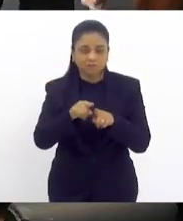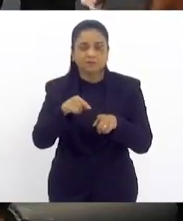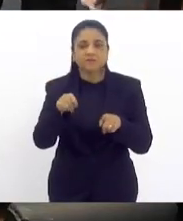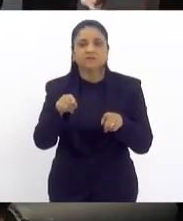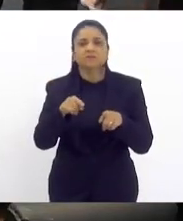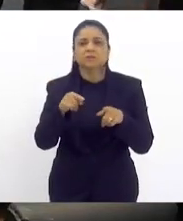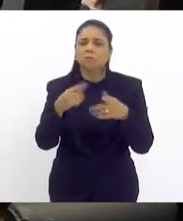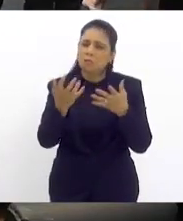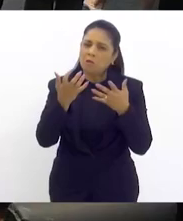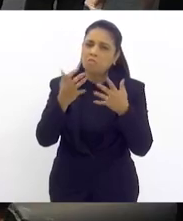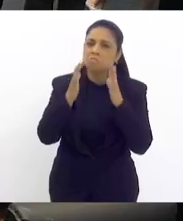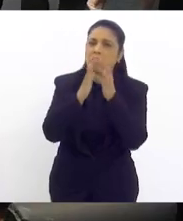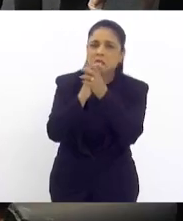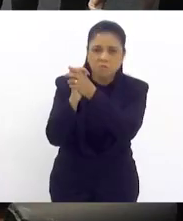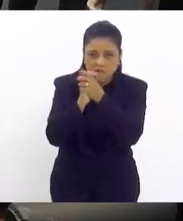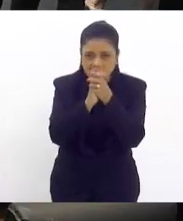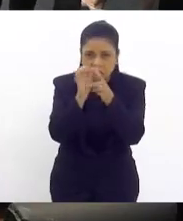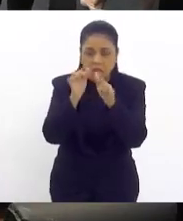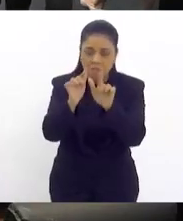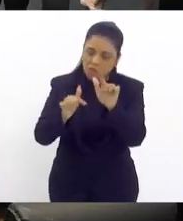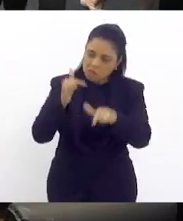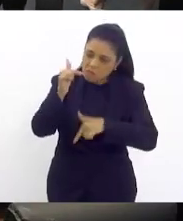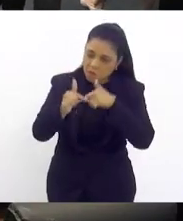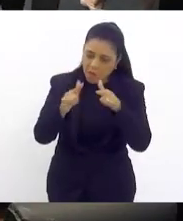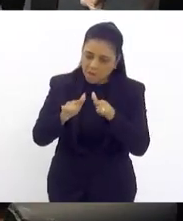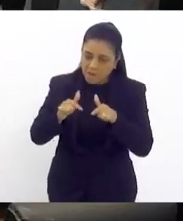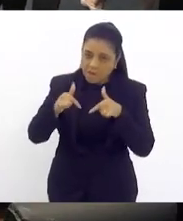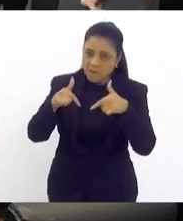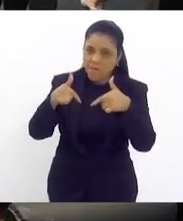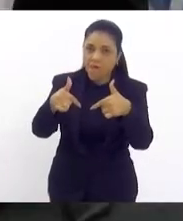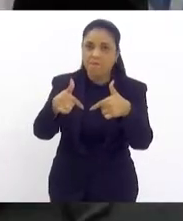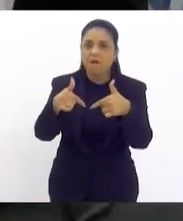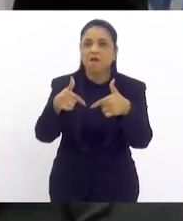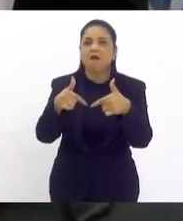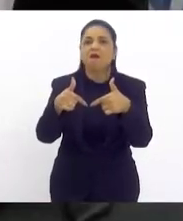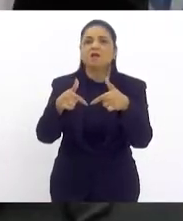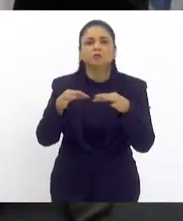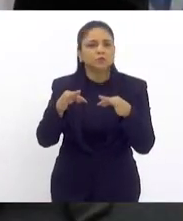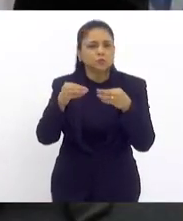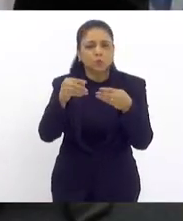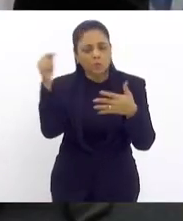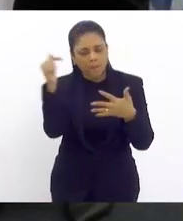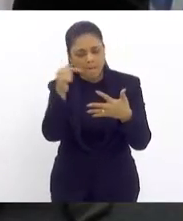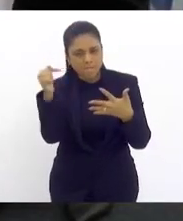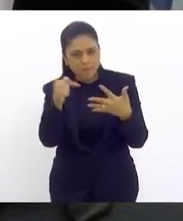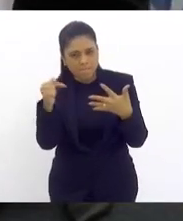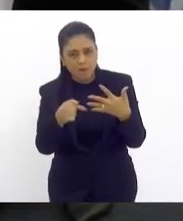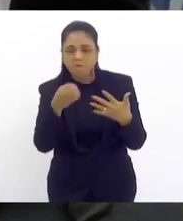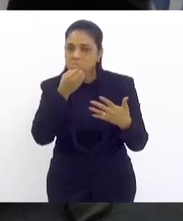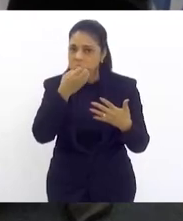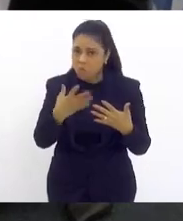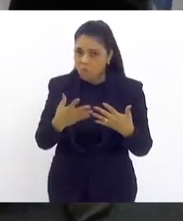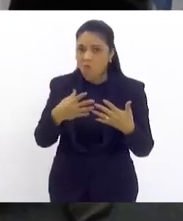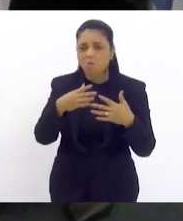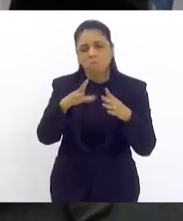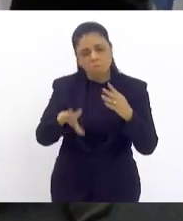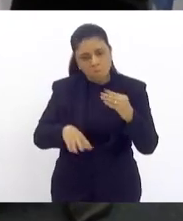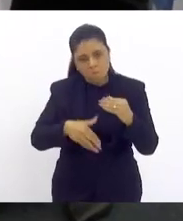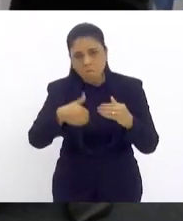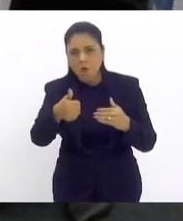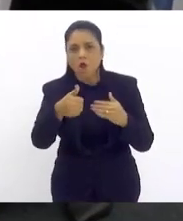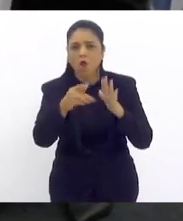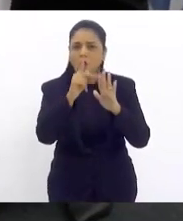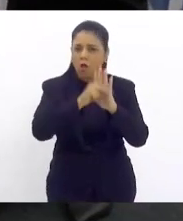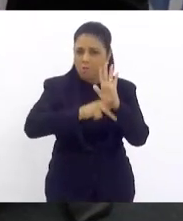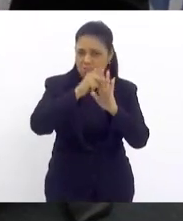a Exª pela iniciativa. Todas as ponderações são válidas. Sabemos que vai melhorar o projeto. E